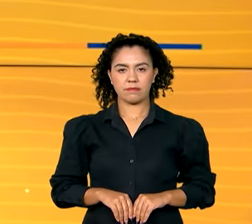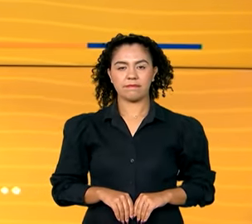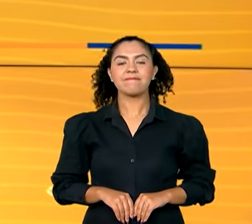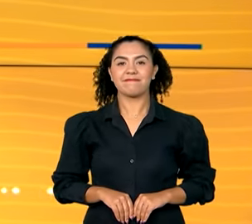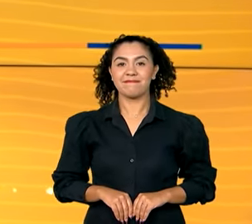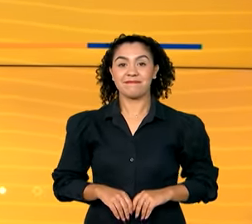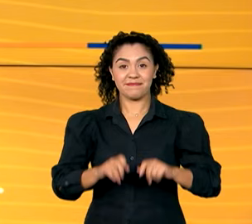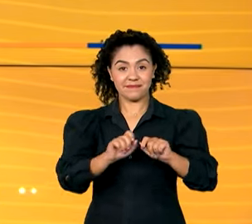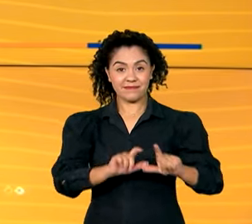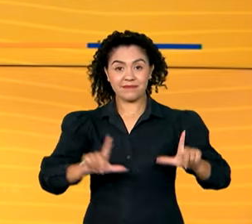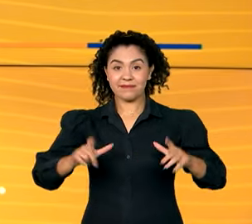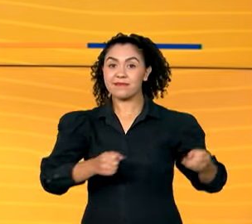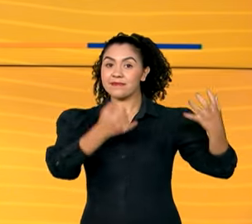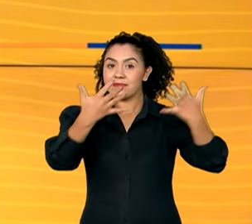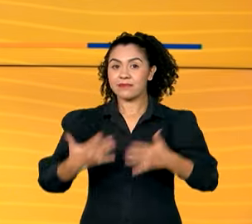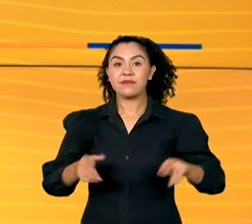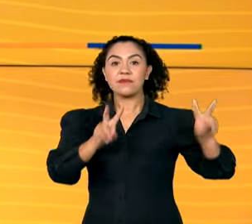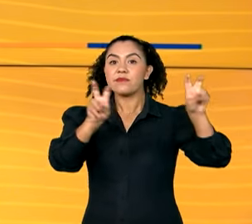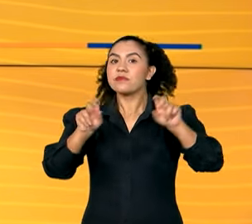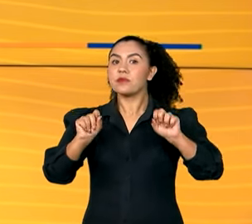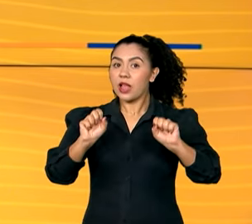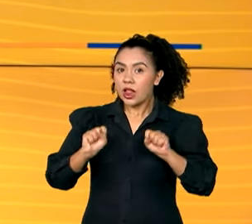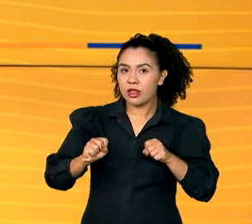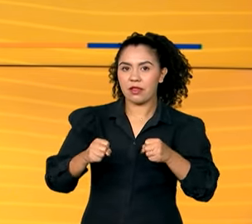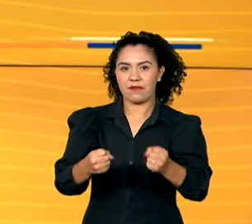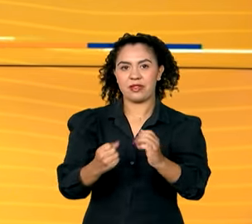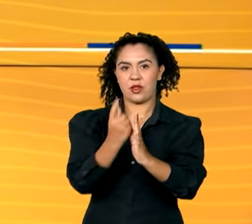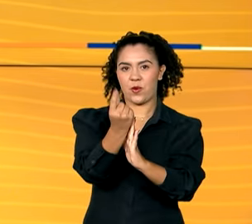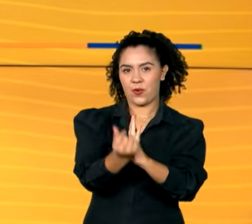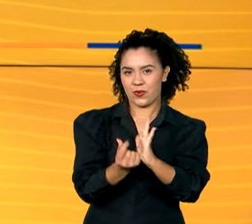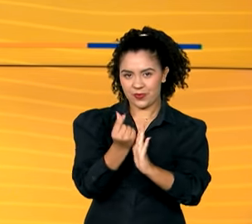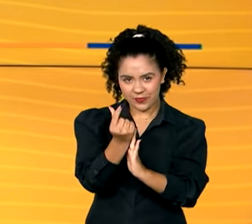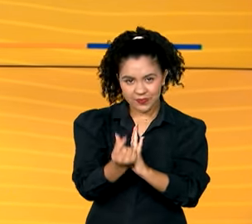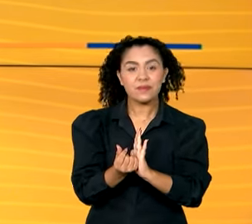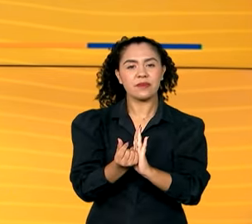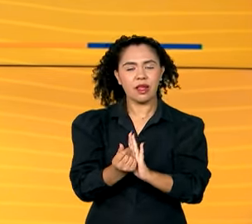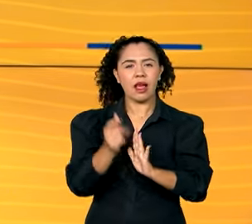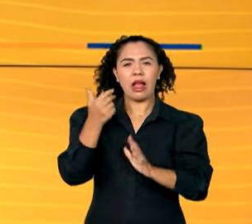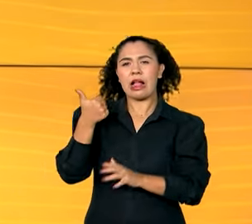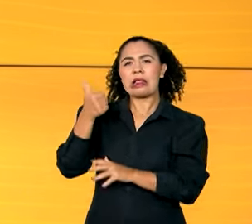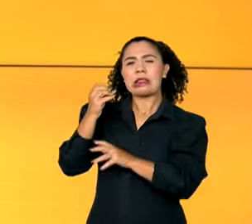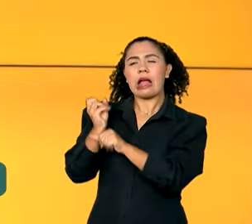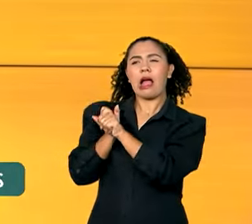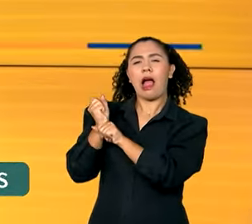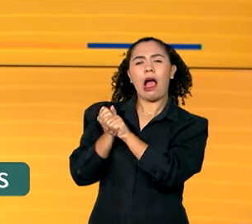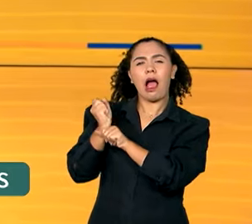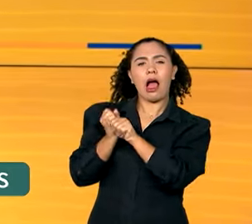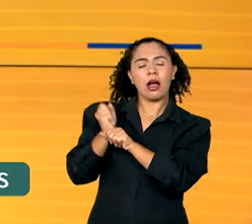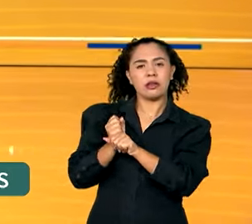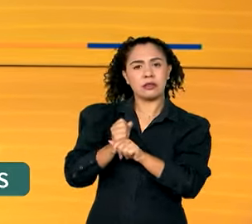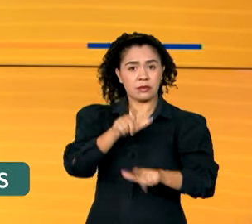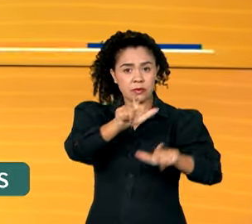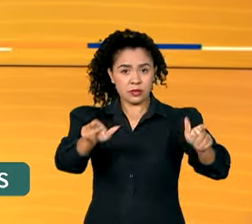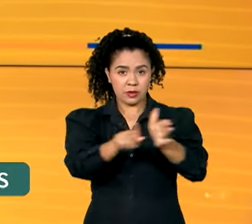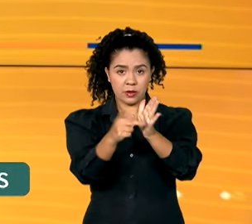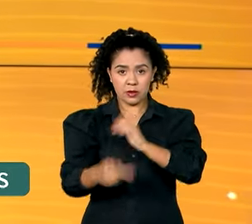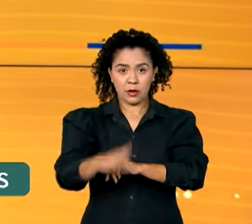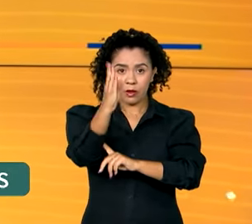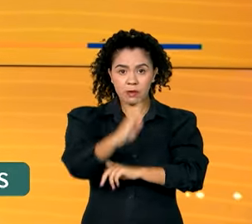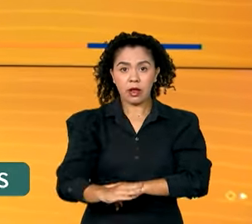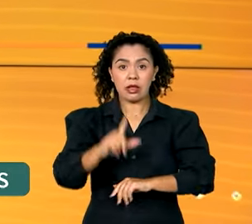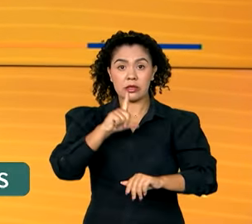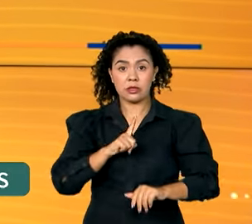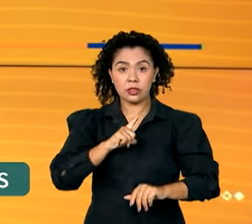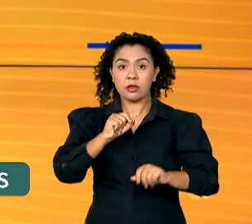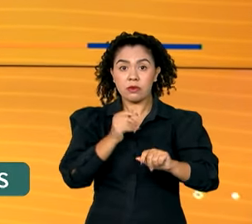Voltamos e vamos falar agora sobre defesa do consumidor. Há 10 anos, os brasileiros ganhavam canal para exigir seus